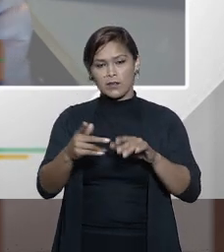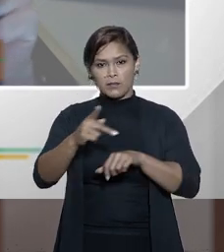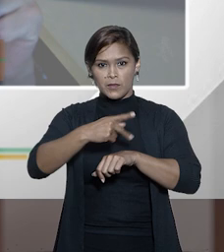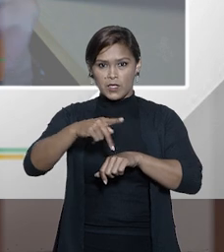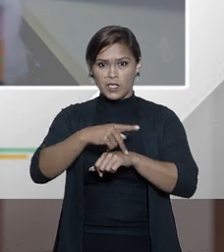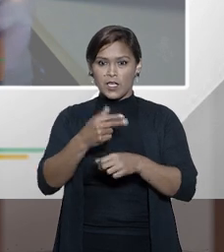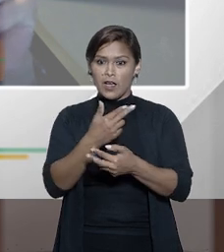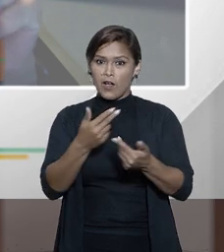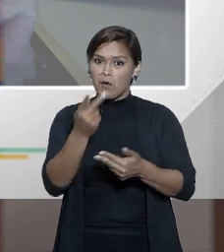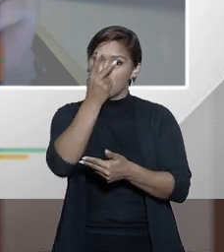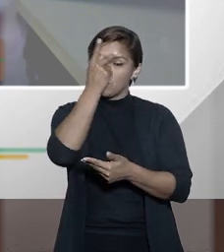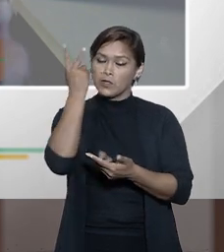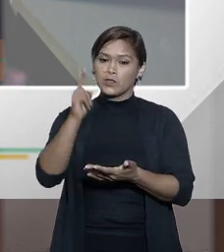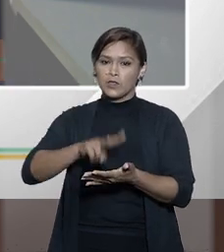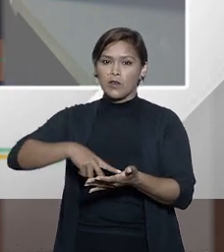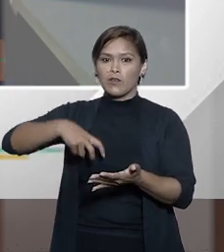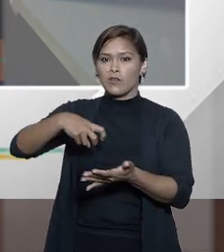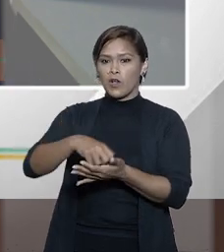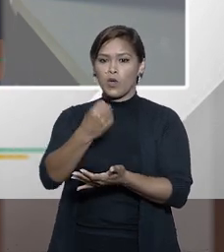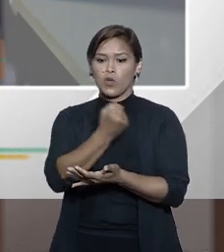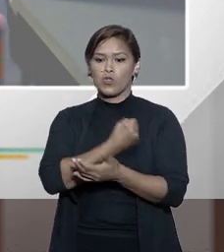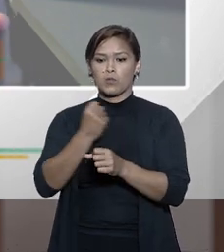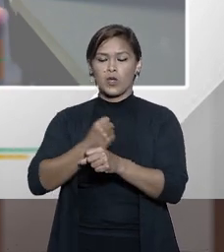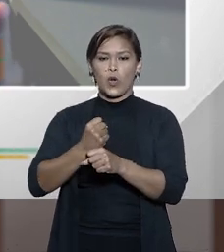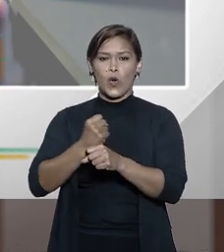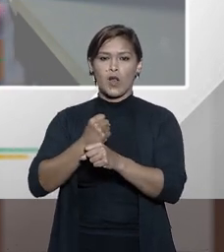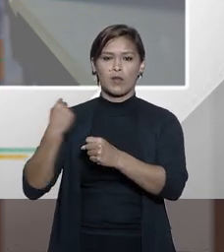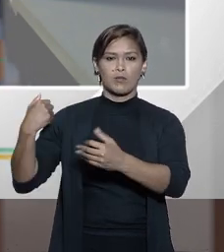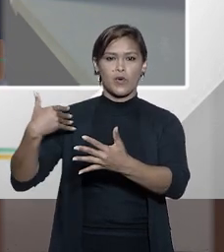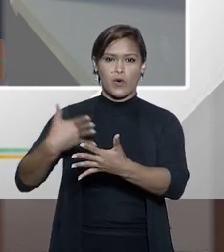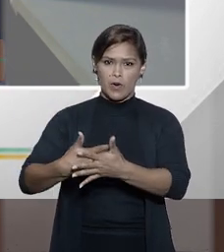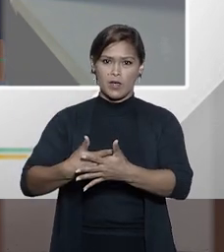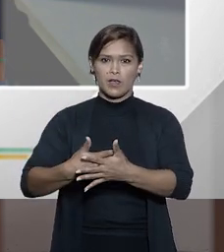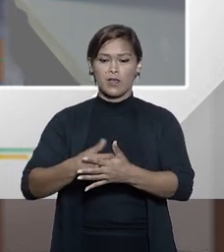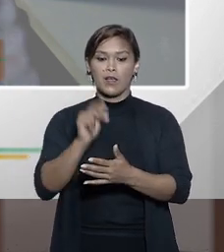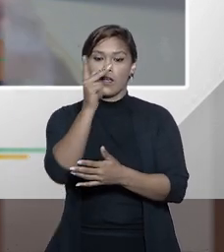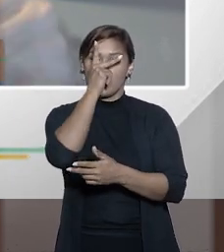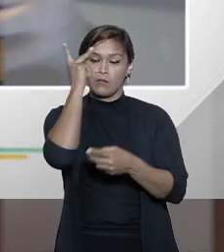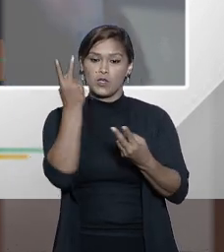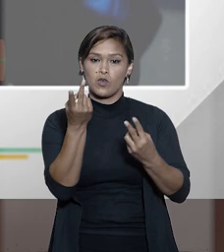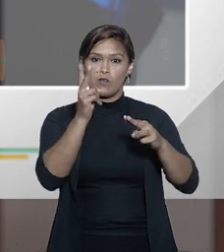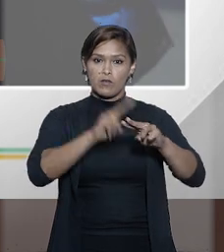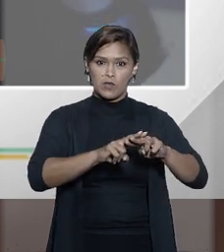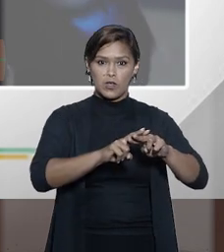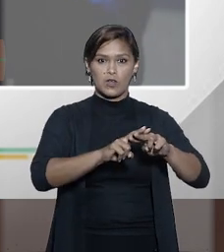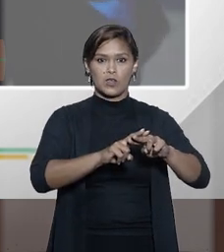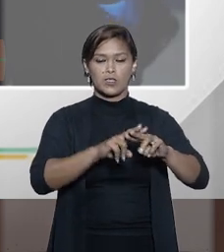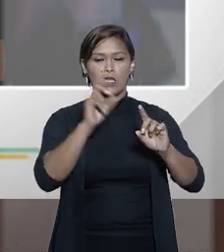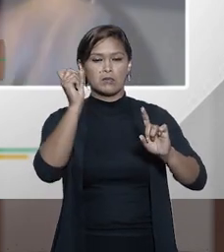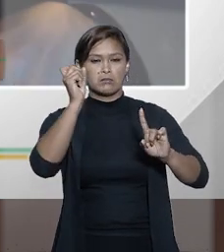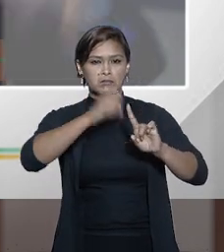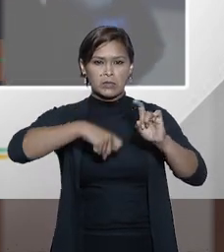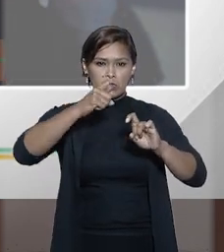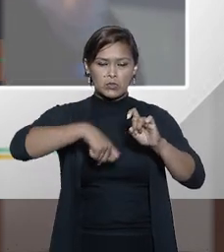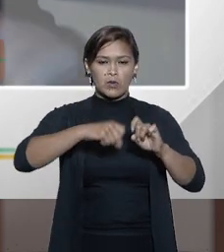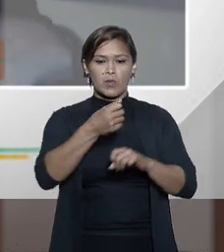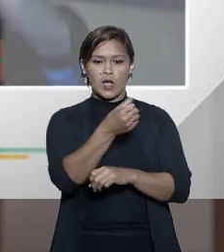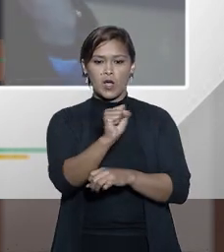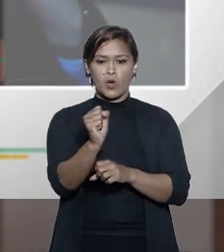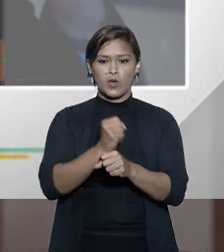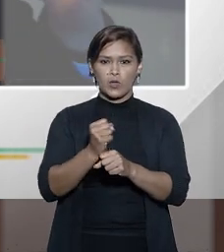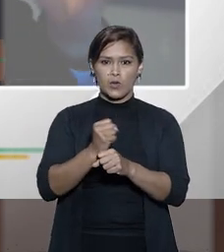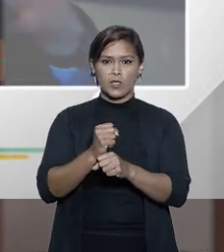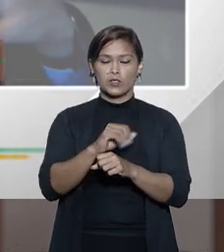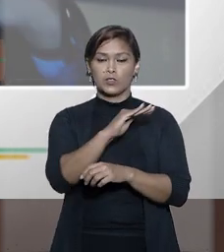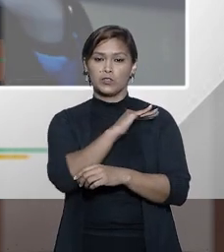está falando de alguém que foi condenado a um número tal de anos a pessoa foi condenada pelo crime de estupro sei lá há oito anos foi